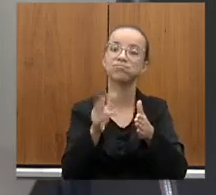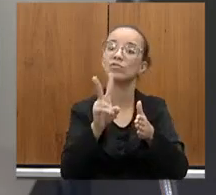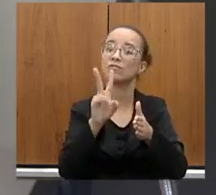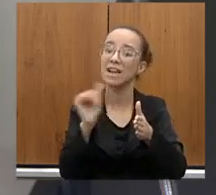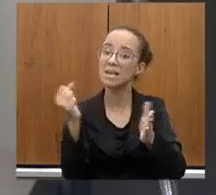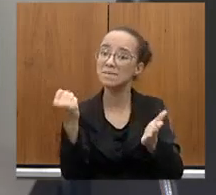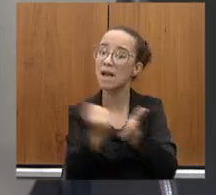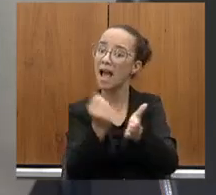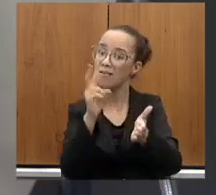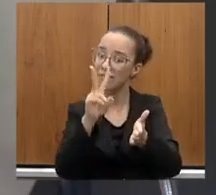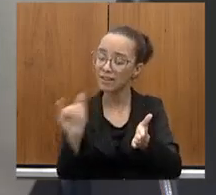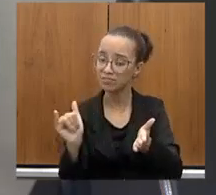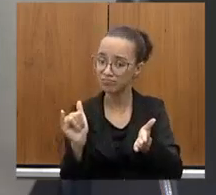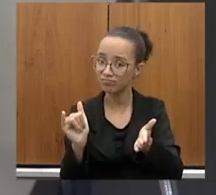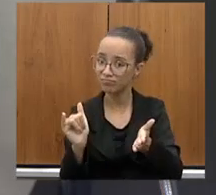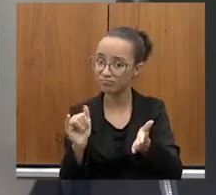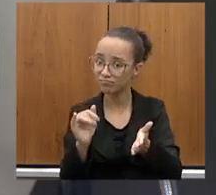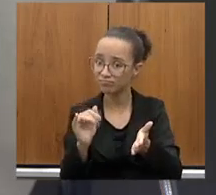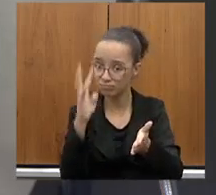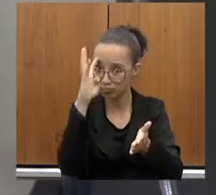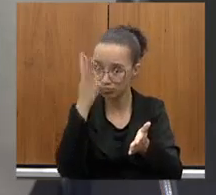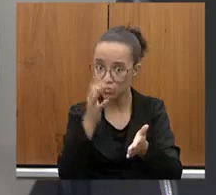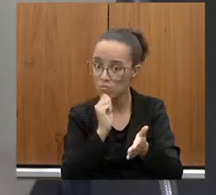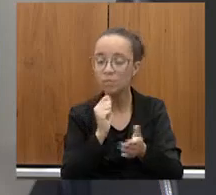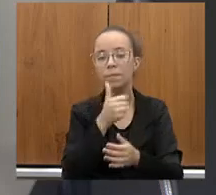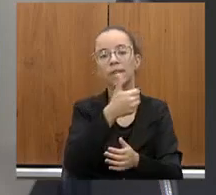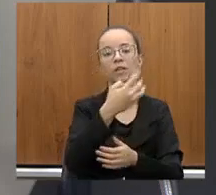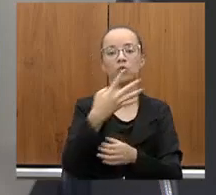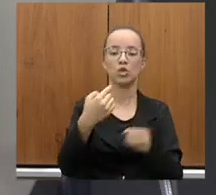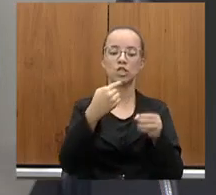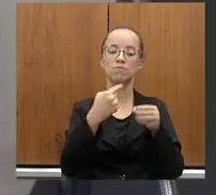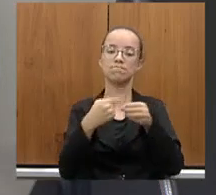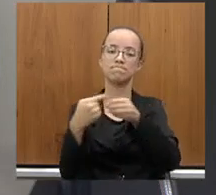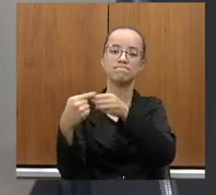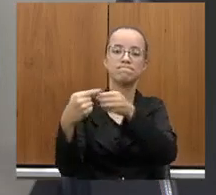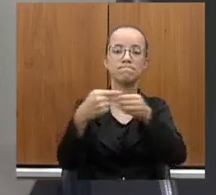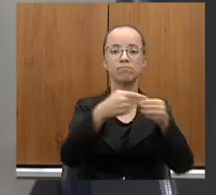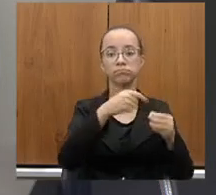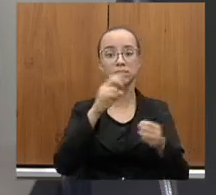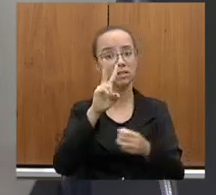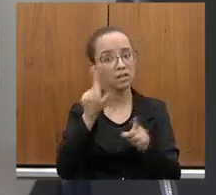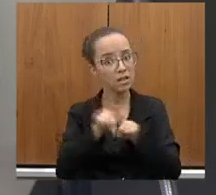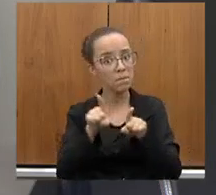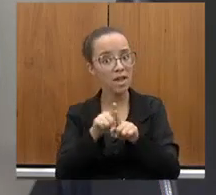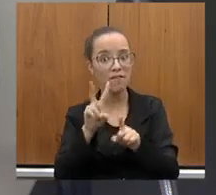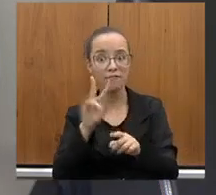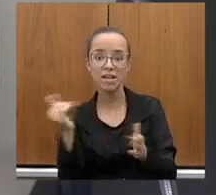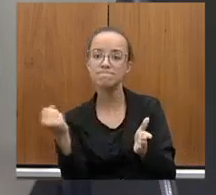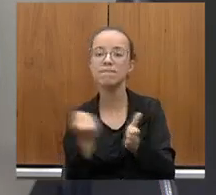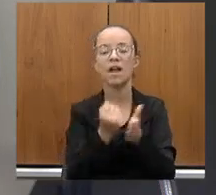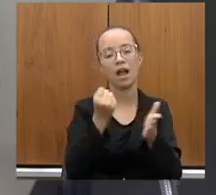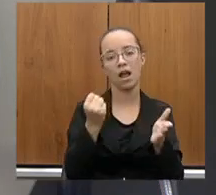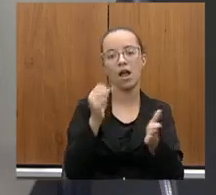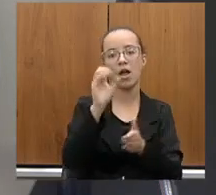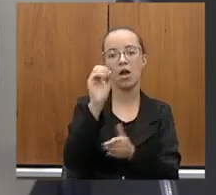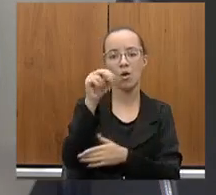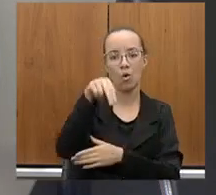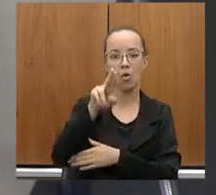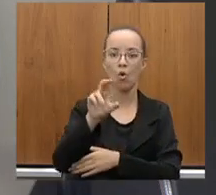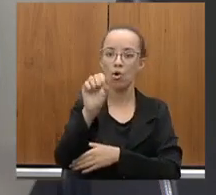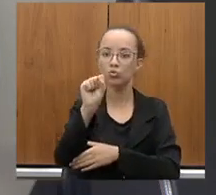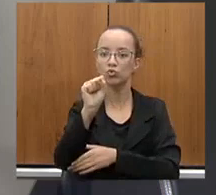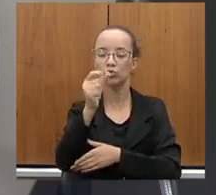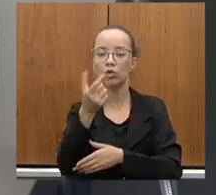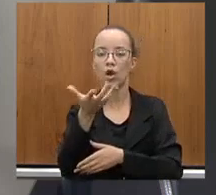Também nós identificamos 14 municípios diretamente impactados e uma transferência de ônus para os